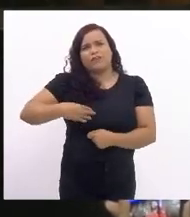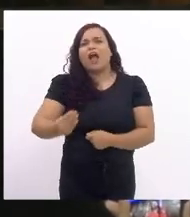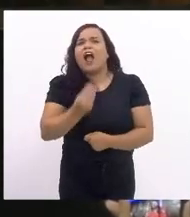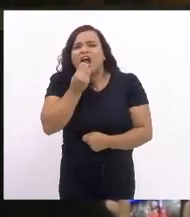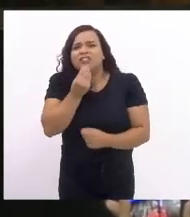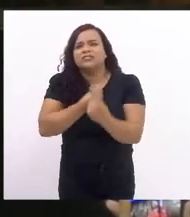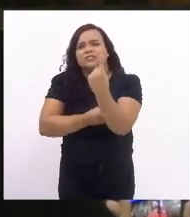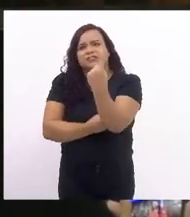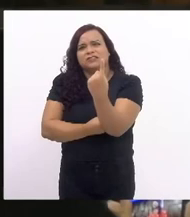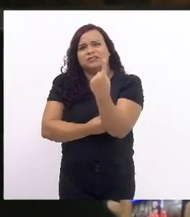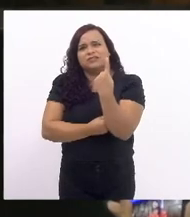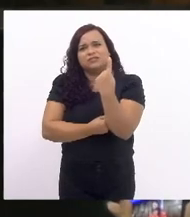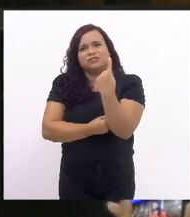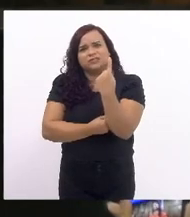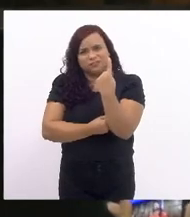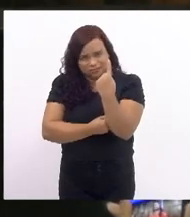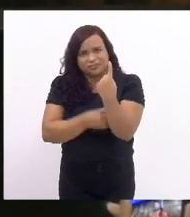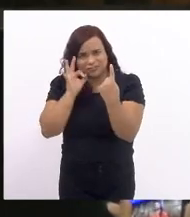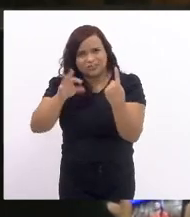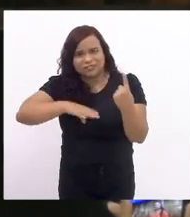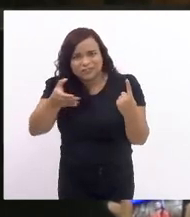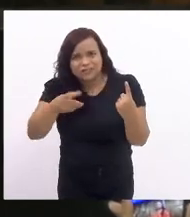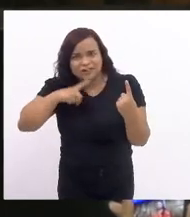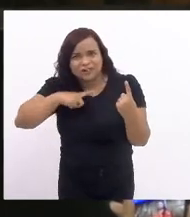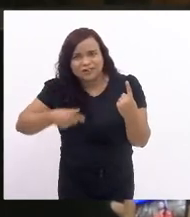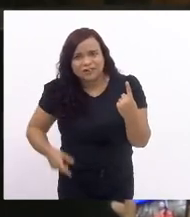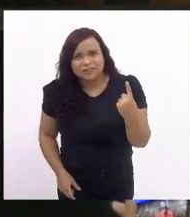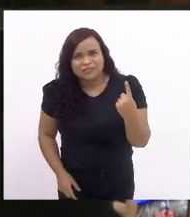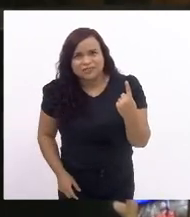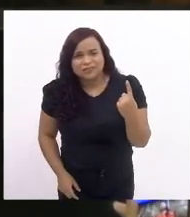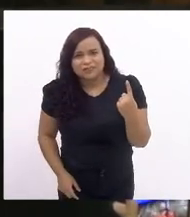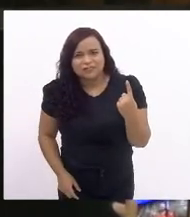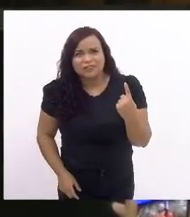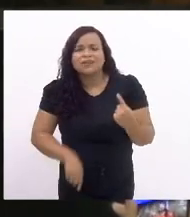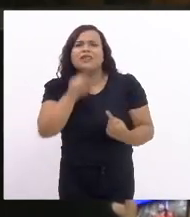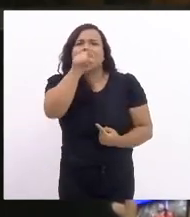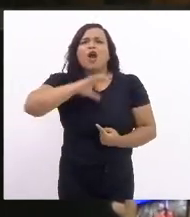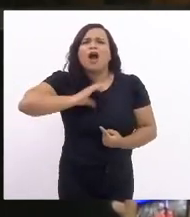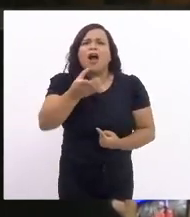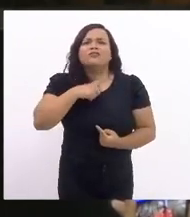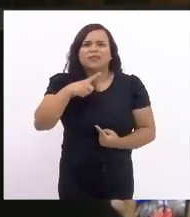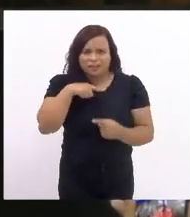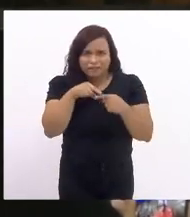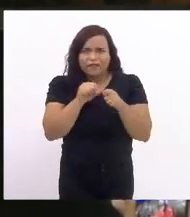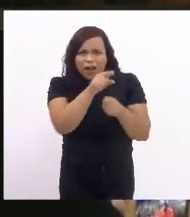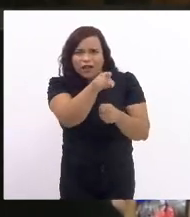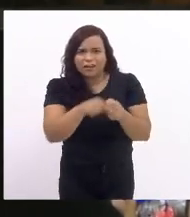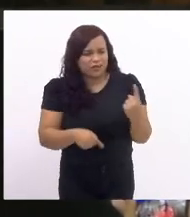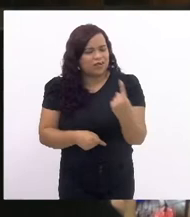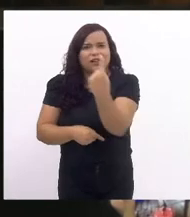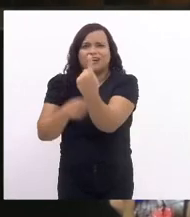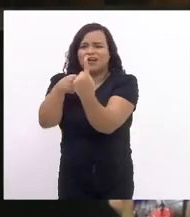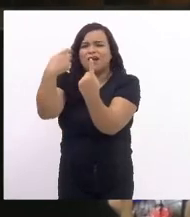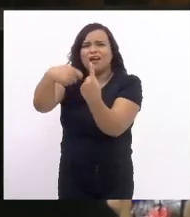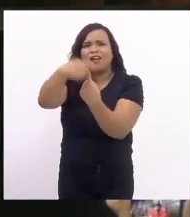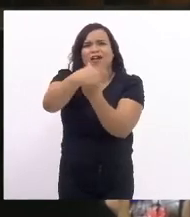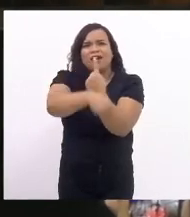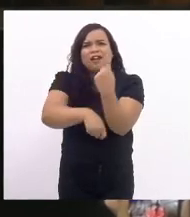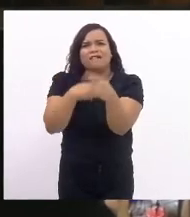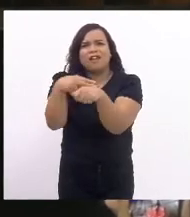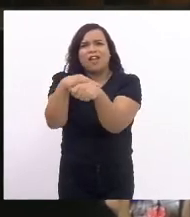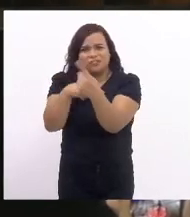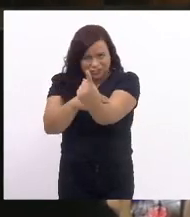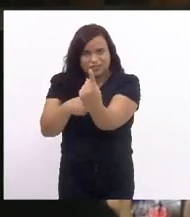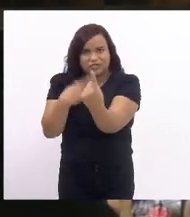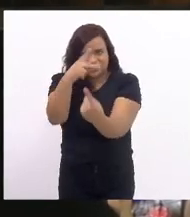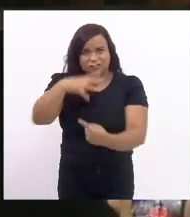comerem durante a semana? O senhor teria coragem de fazer isso? Porque, prefeito,